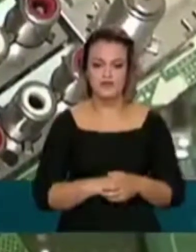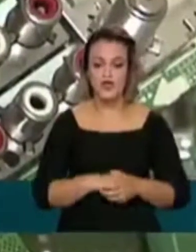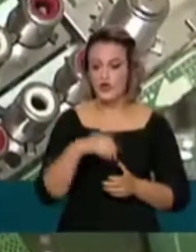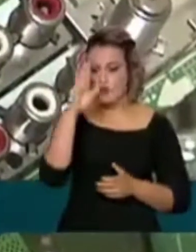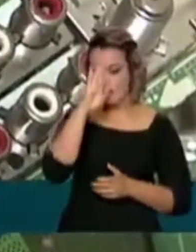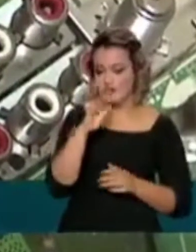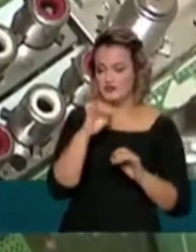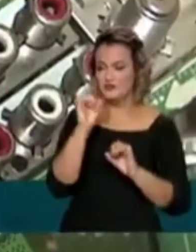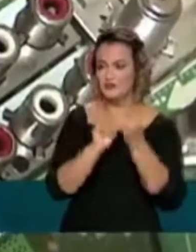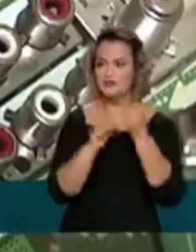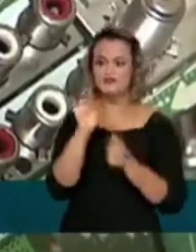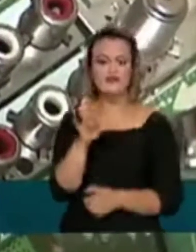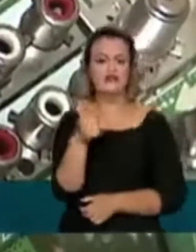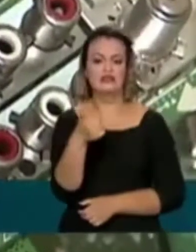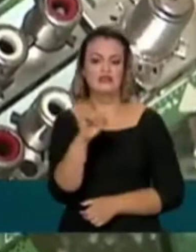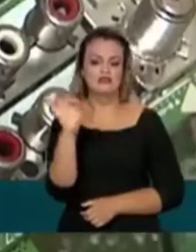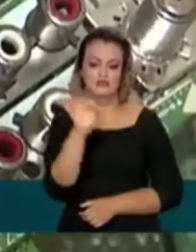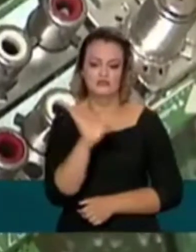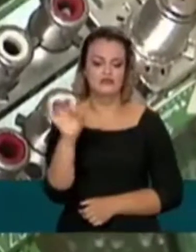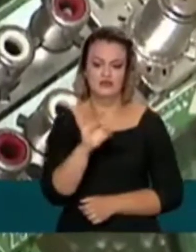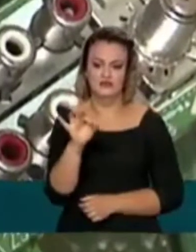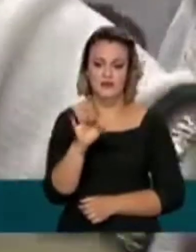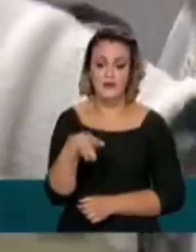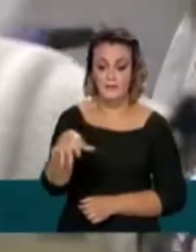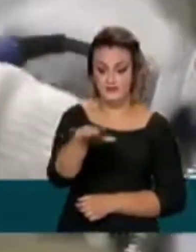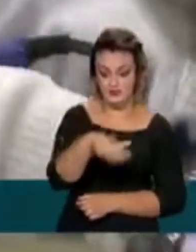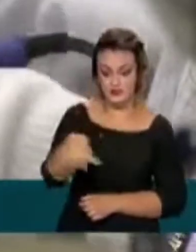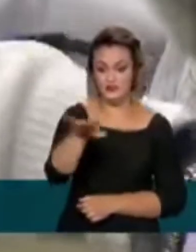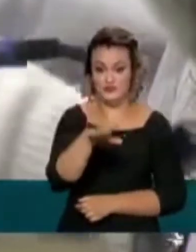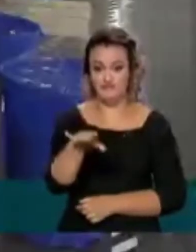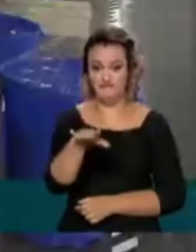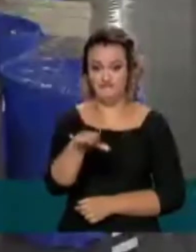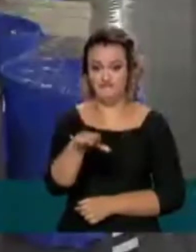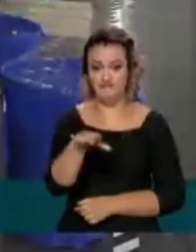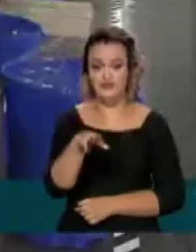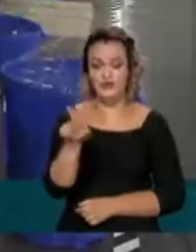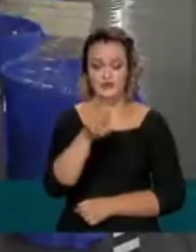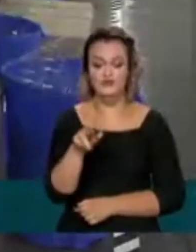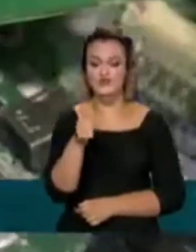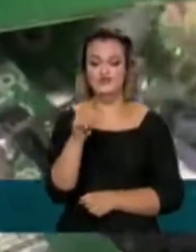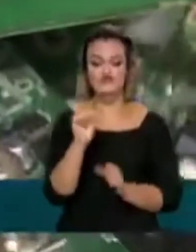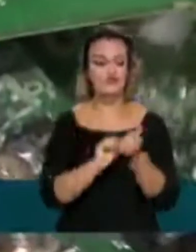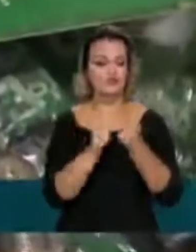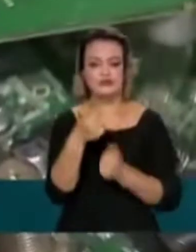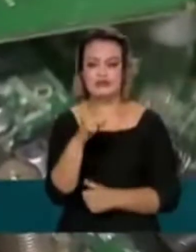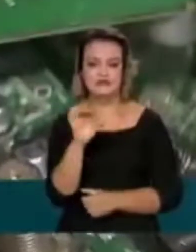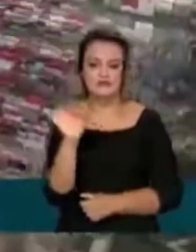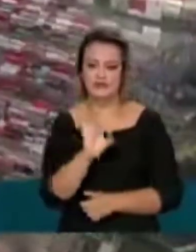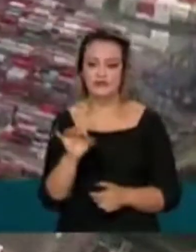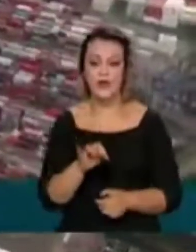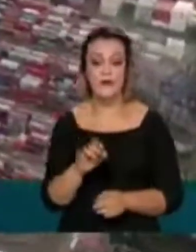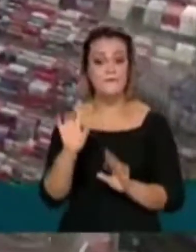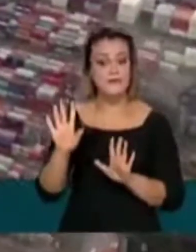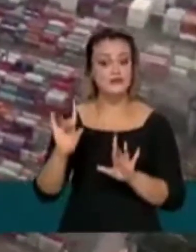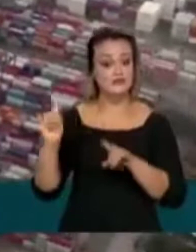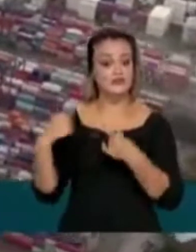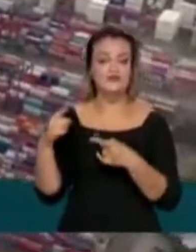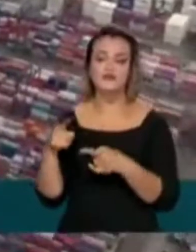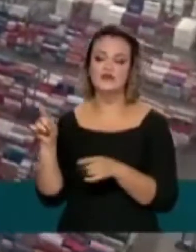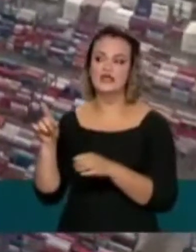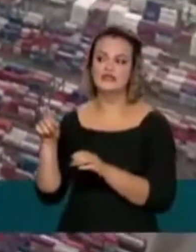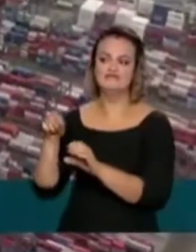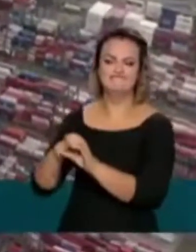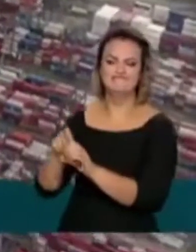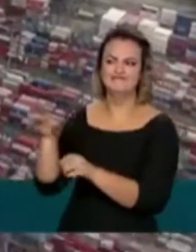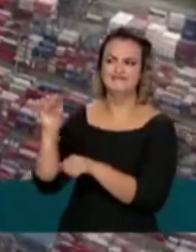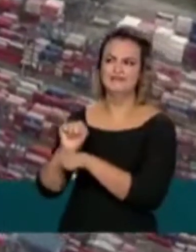apenas 10% de todos os semicondutores usados na indústria brasileira. E o desafio é sair da dependência da